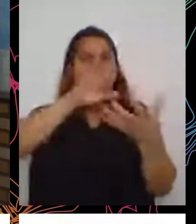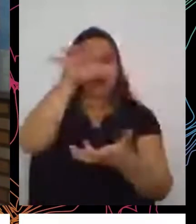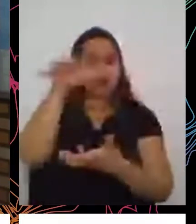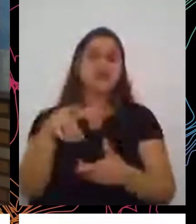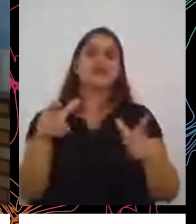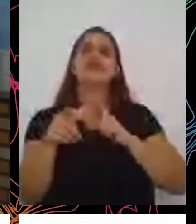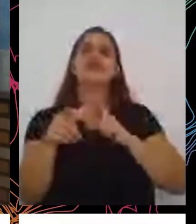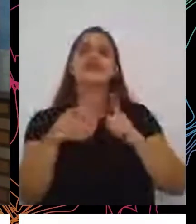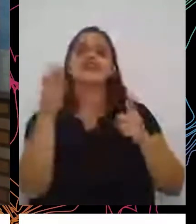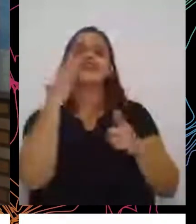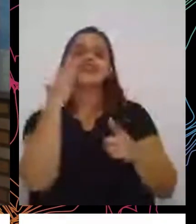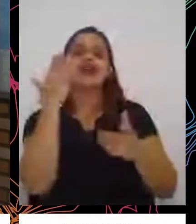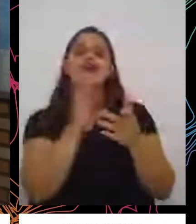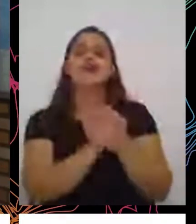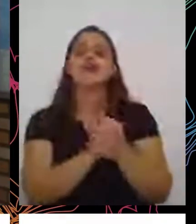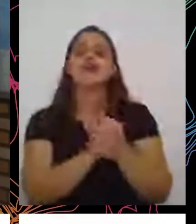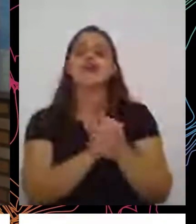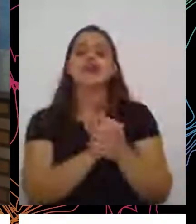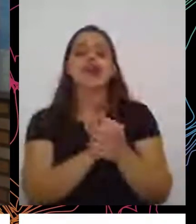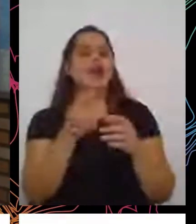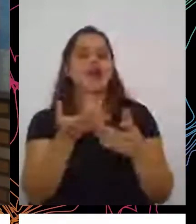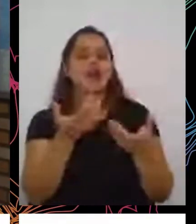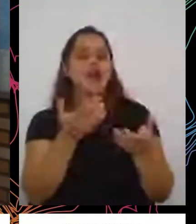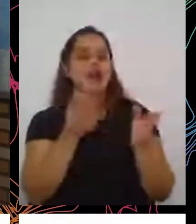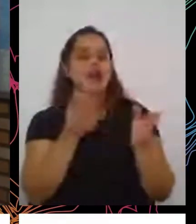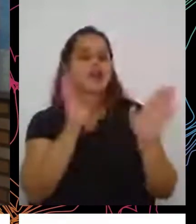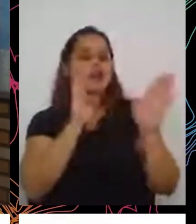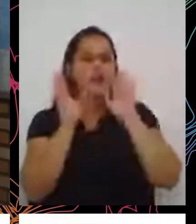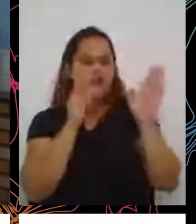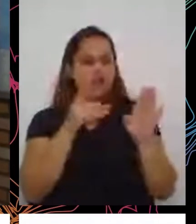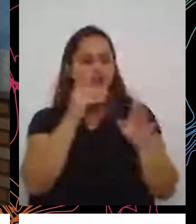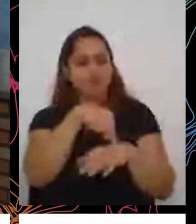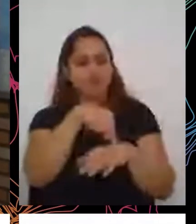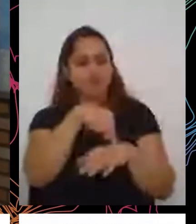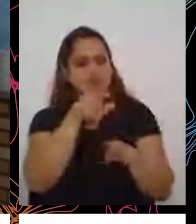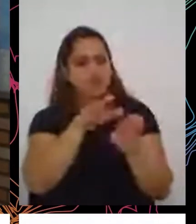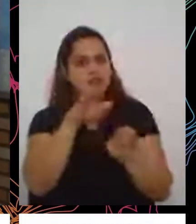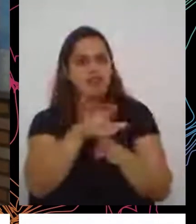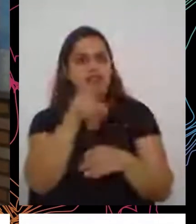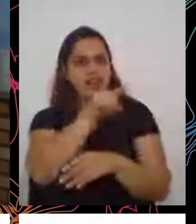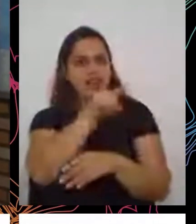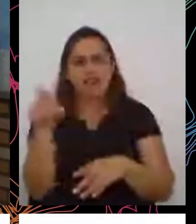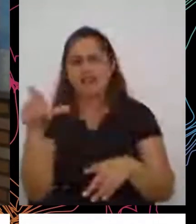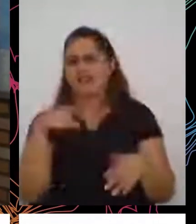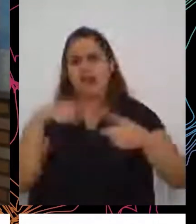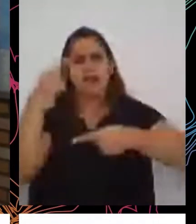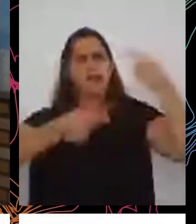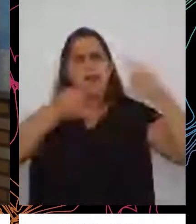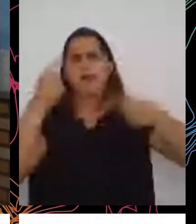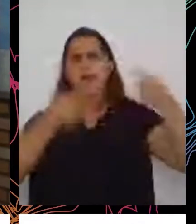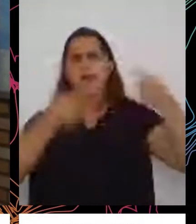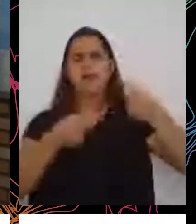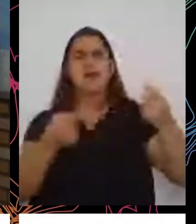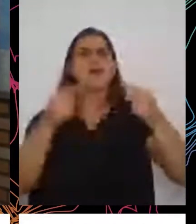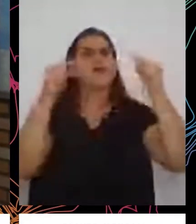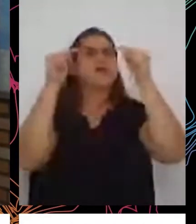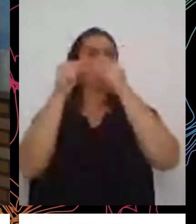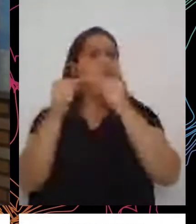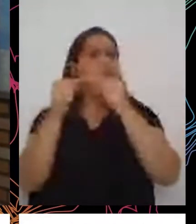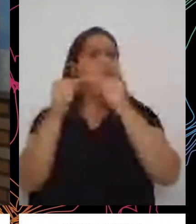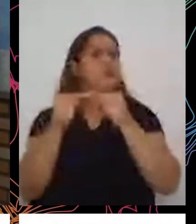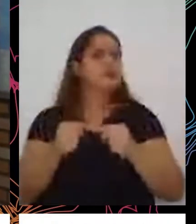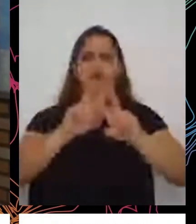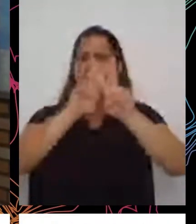só desses conselheiros. Então, é muito interessante porque ali existem debates e debates relacionados a todos os temas